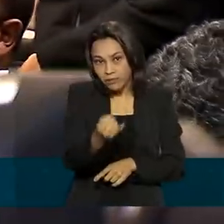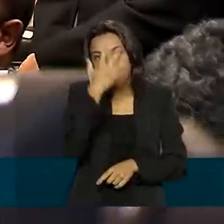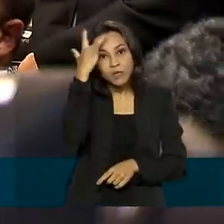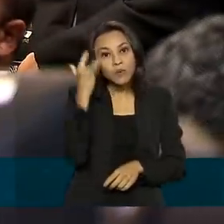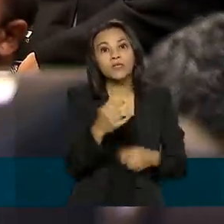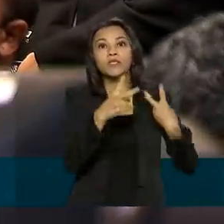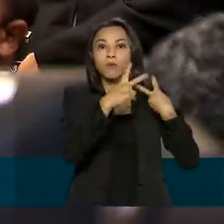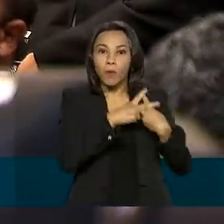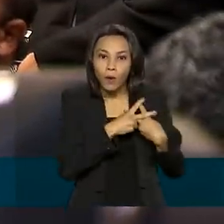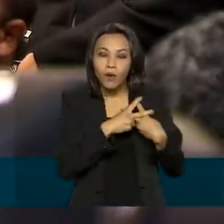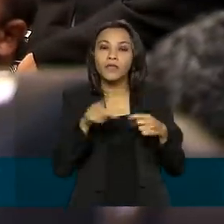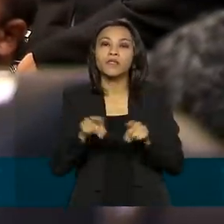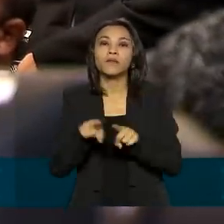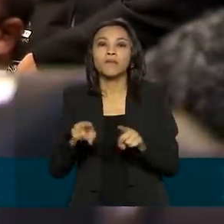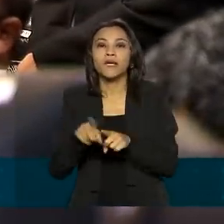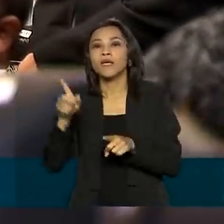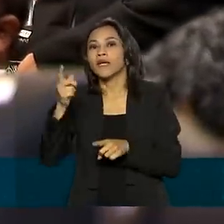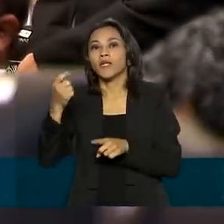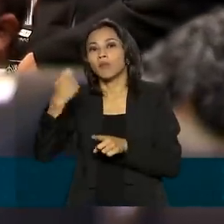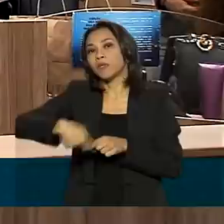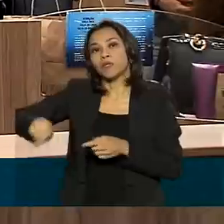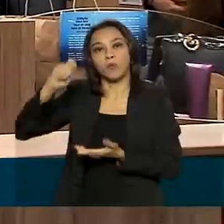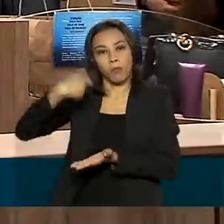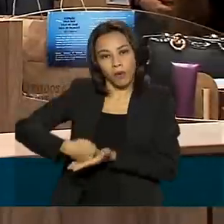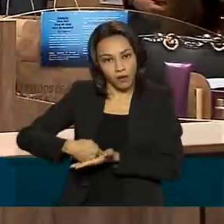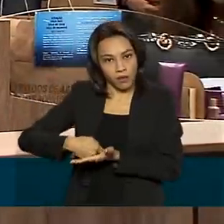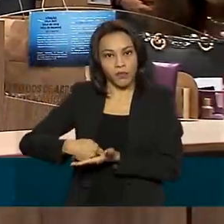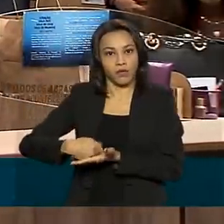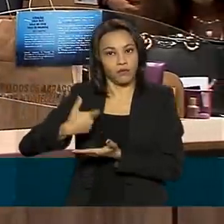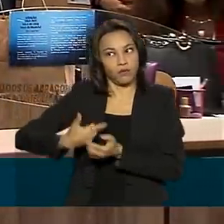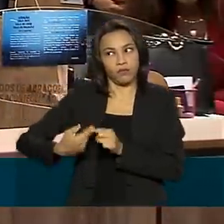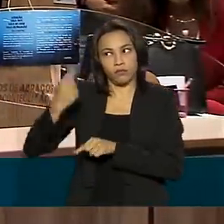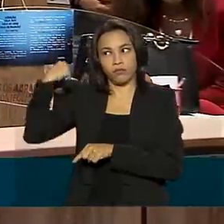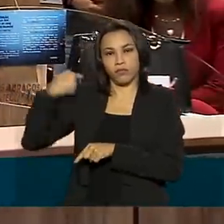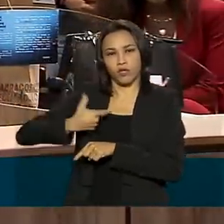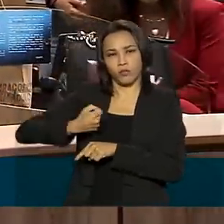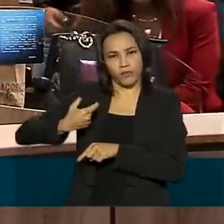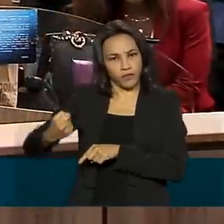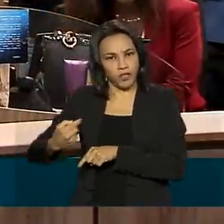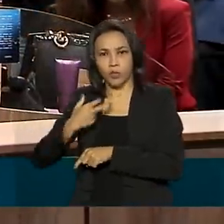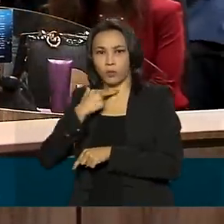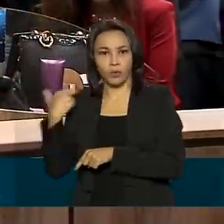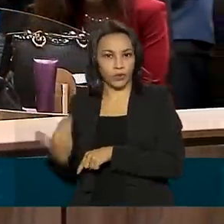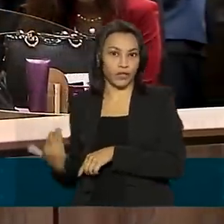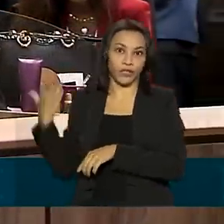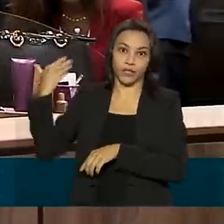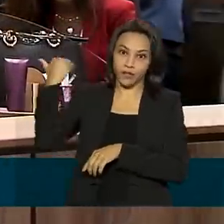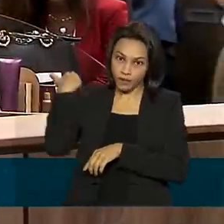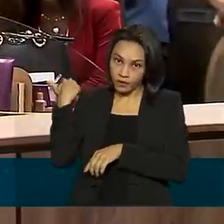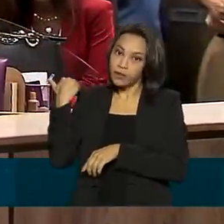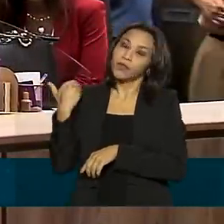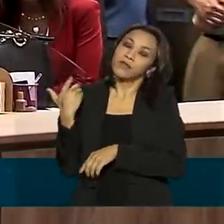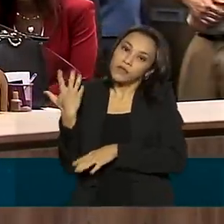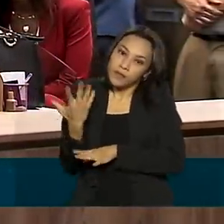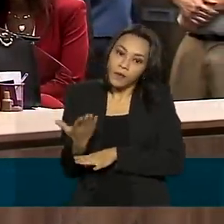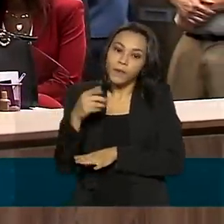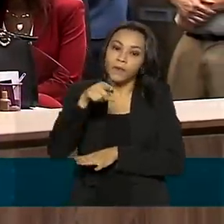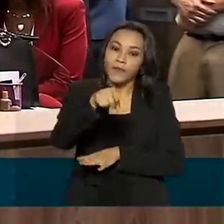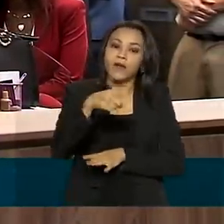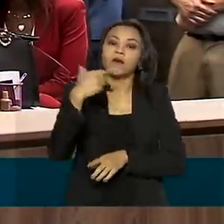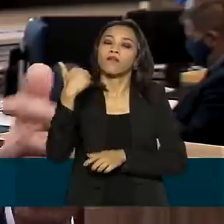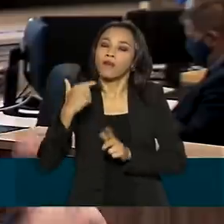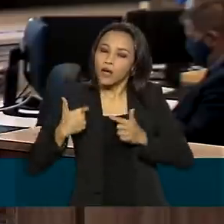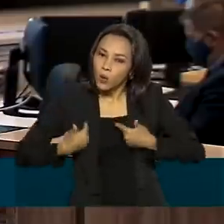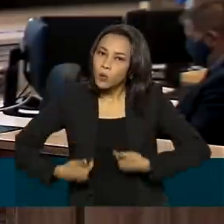conseguiu a isenção do pagamento em 2020 e não compareceu naquela ocasião, o trabalho das forças operacionais